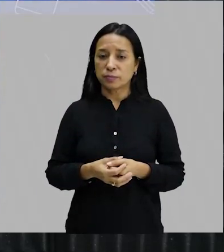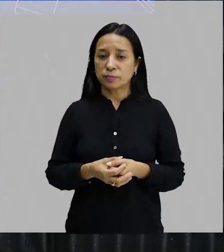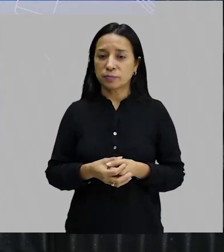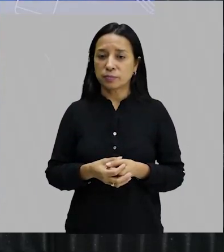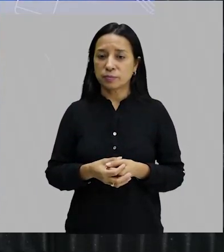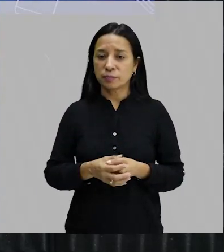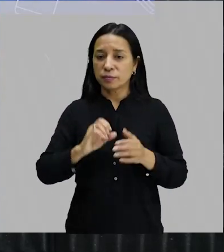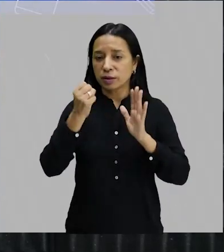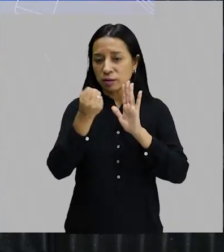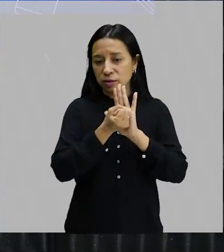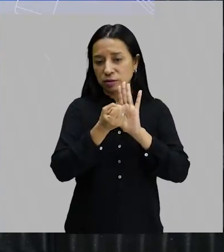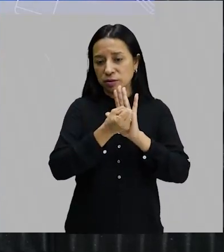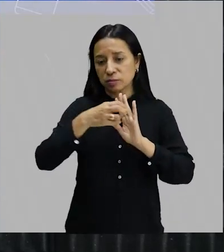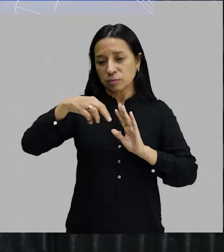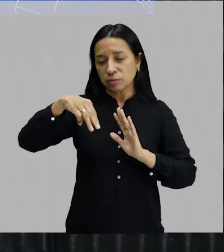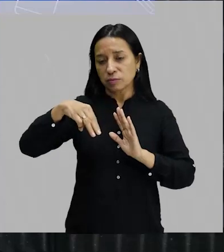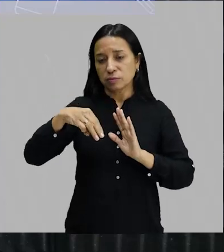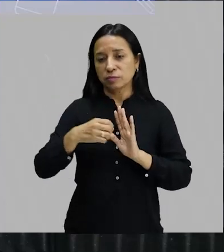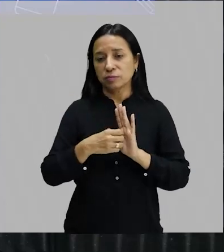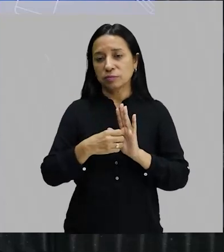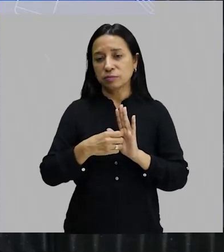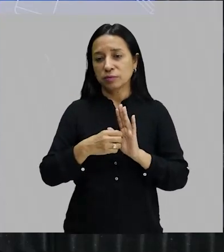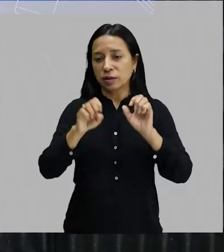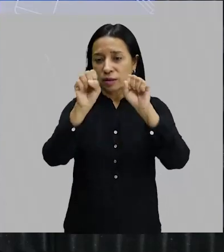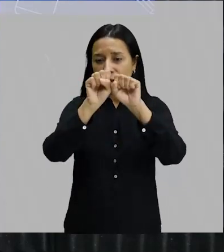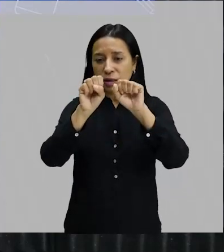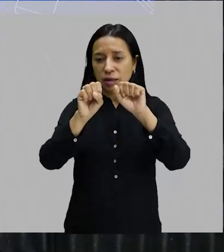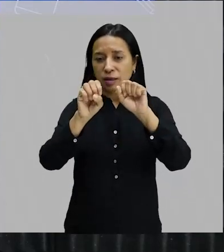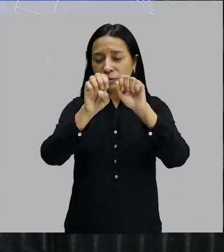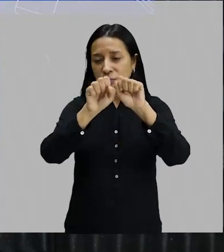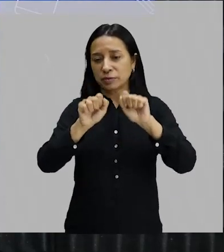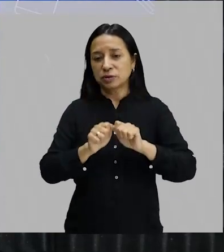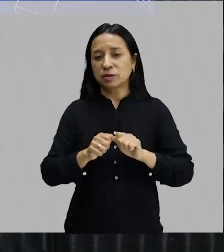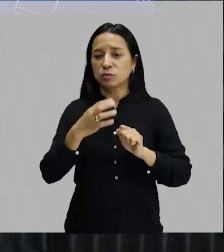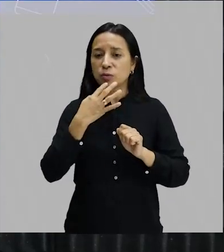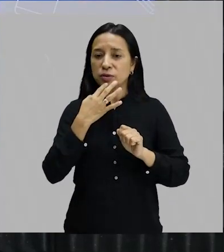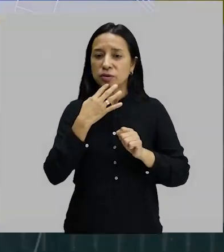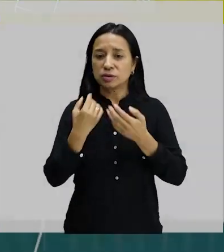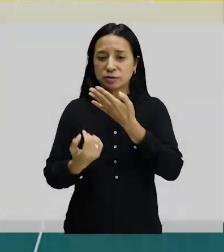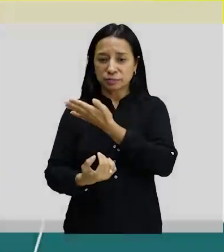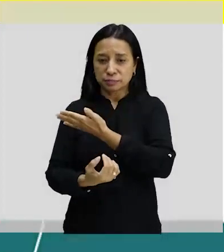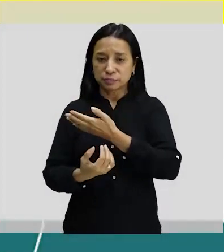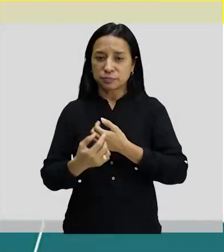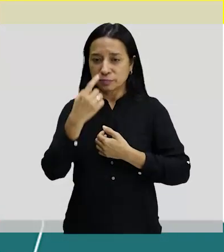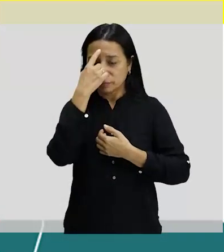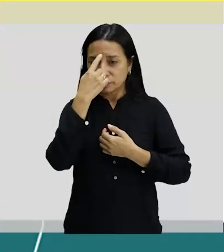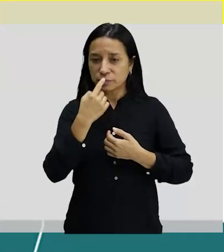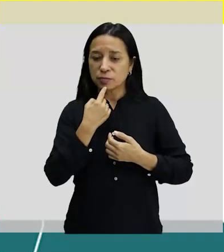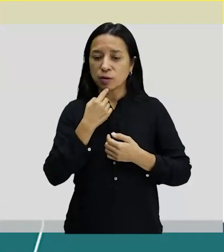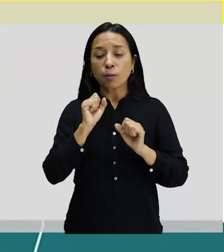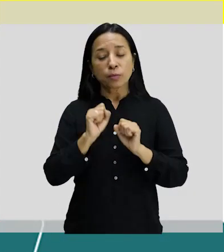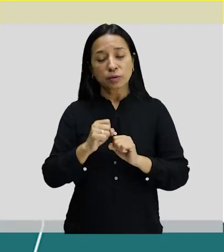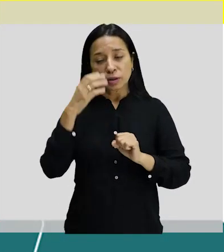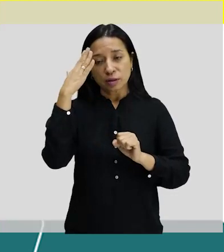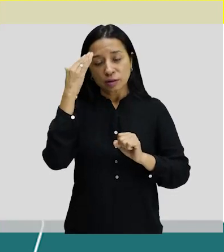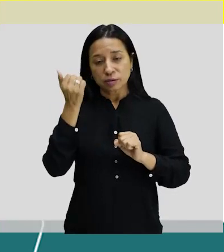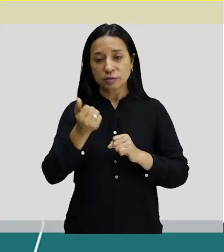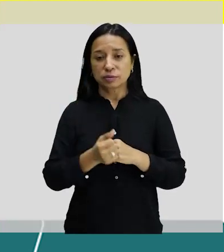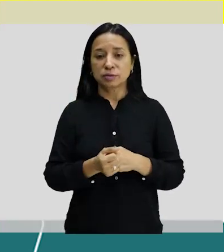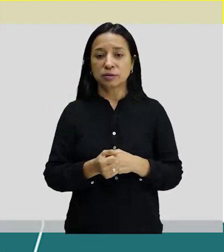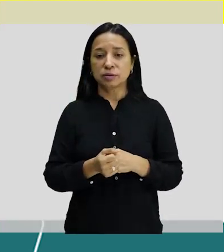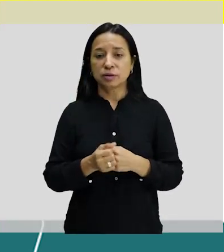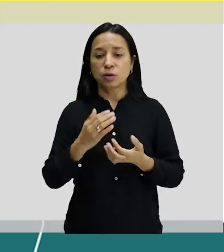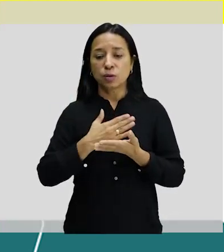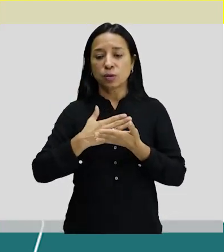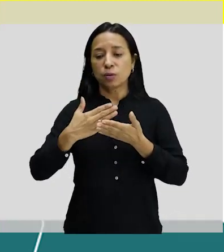dele. Símbolo monstruoso, é uma estátua irreconhecível, barriguda, de roupão de granito. Deixa eu mostrar para vocês, para a gente poder entender. Ele começa a